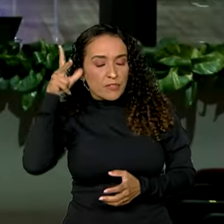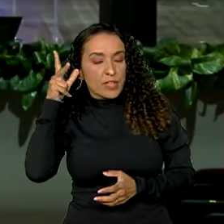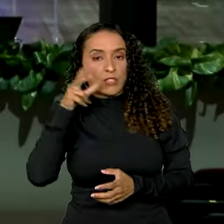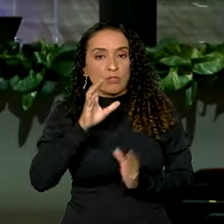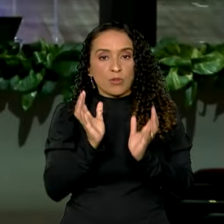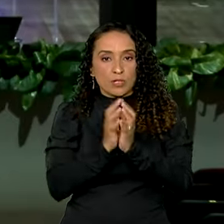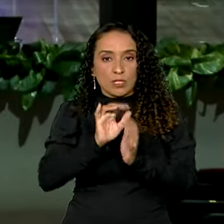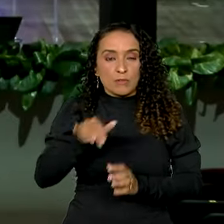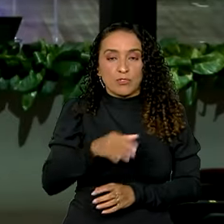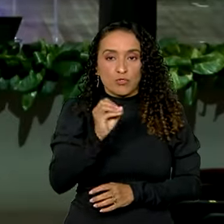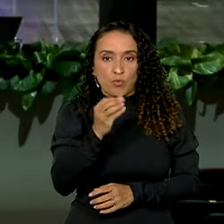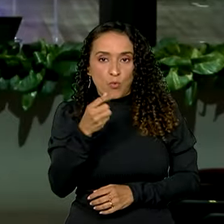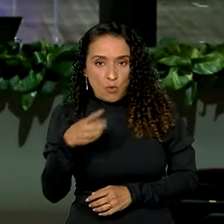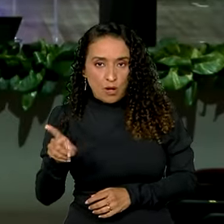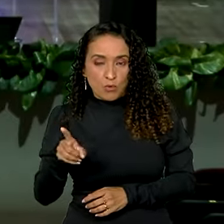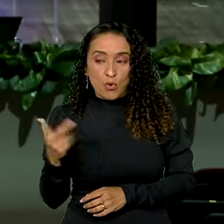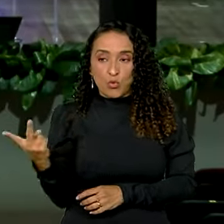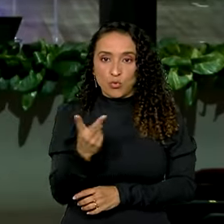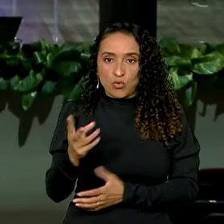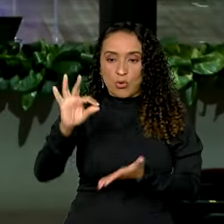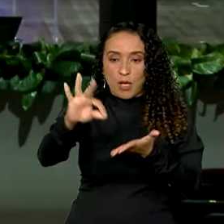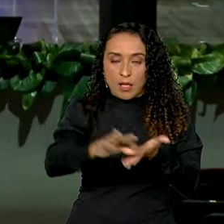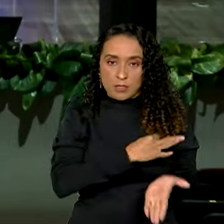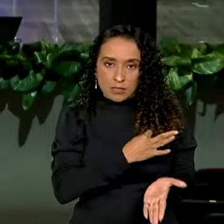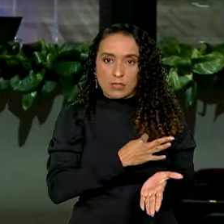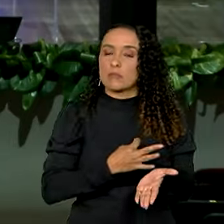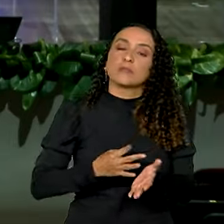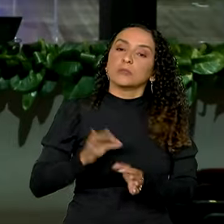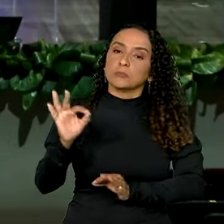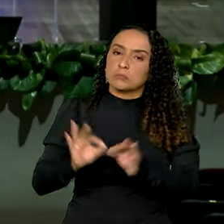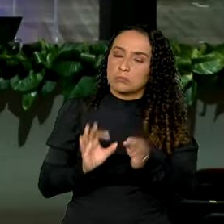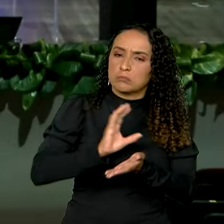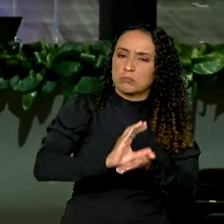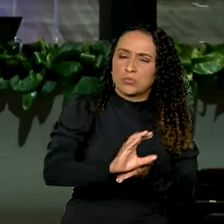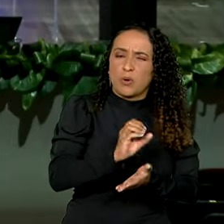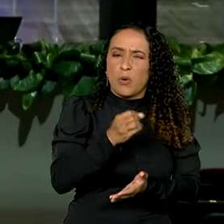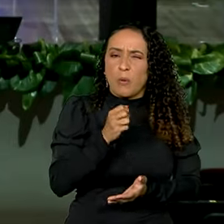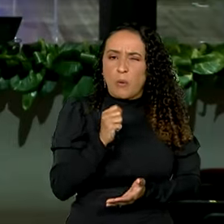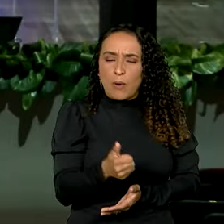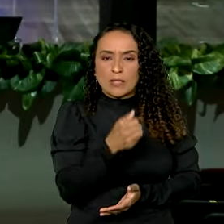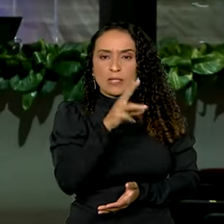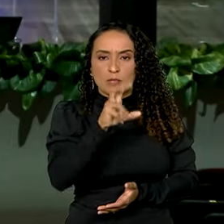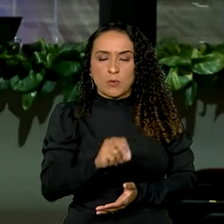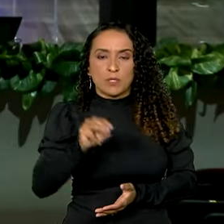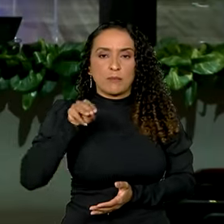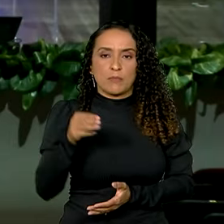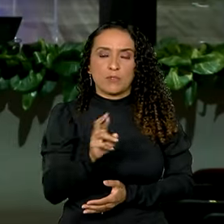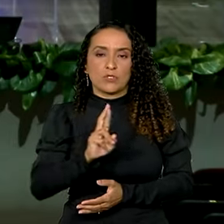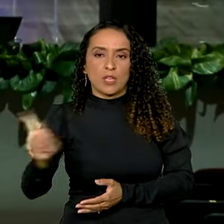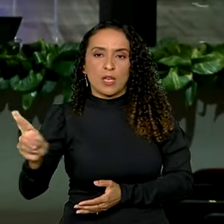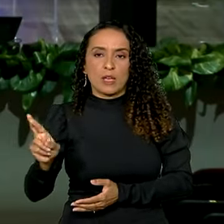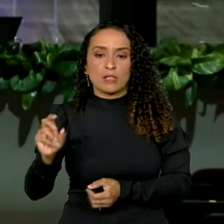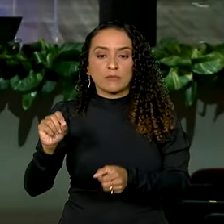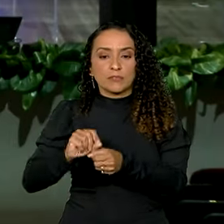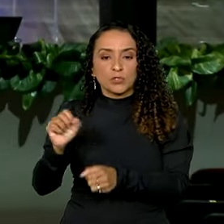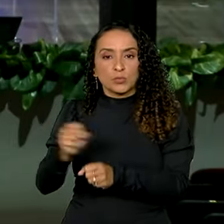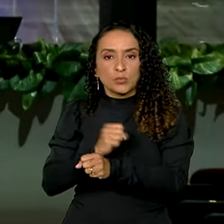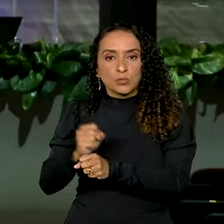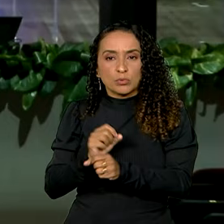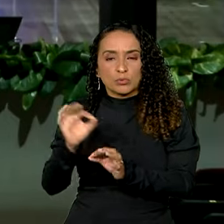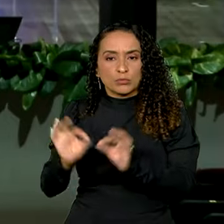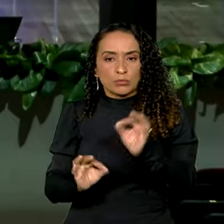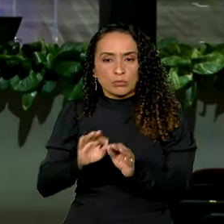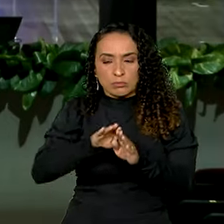Lula e João Campos assinam ordem de serviço com investimentos de quase 50 milhões de reais para executar encostas